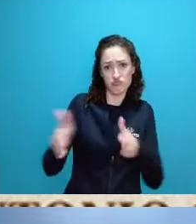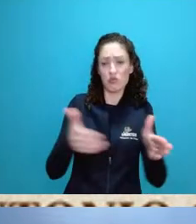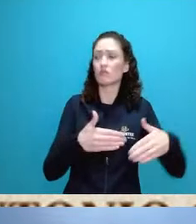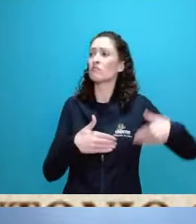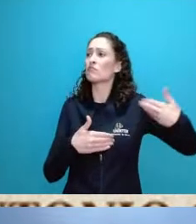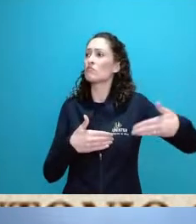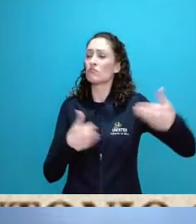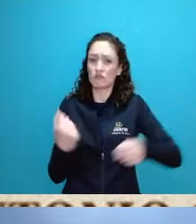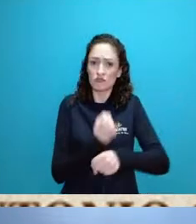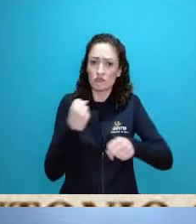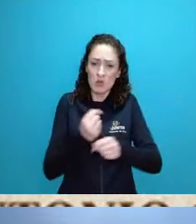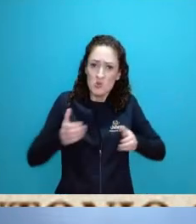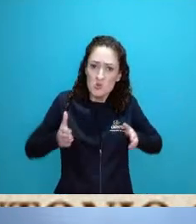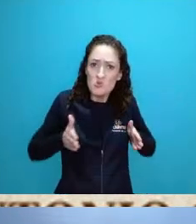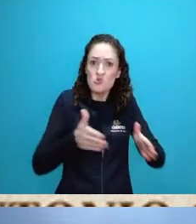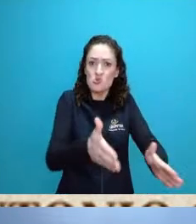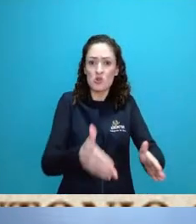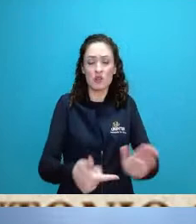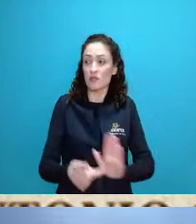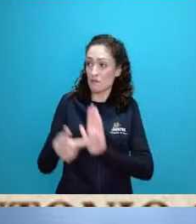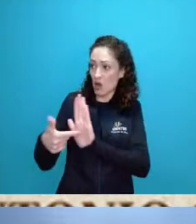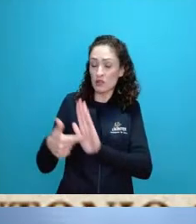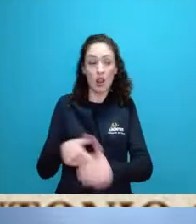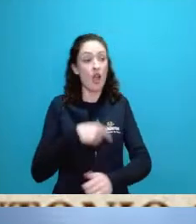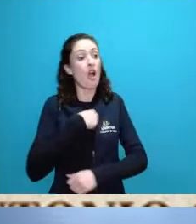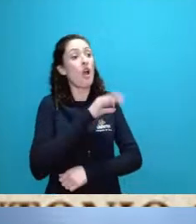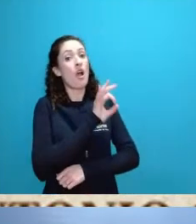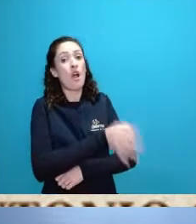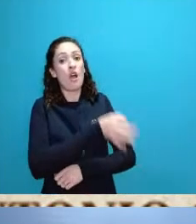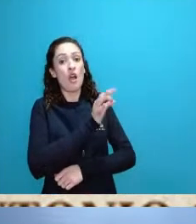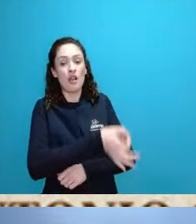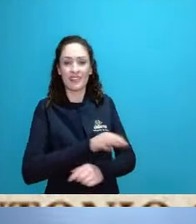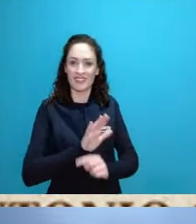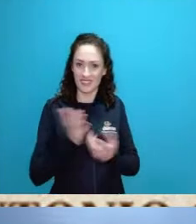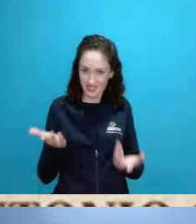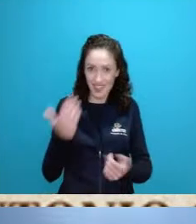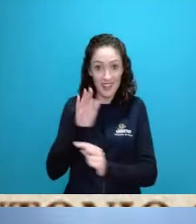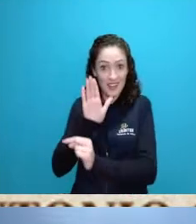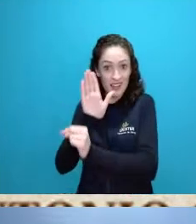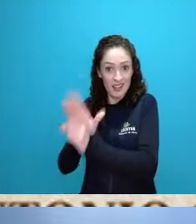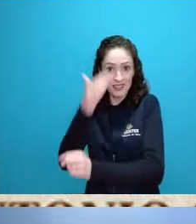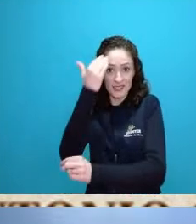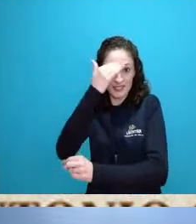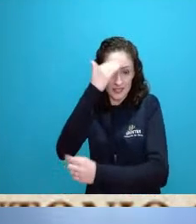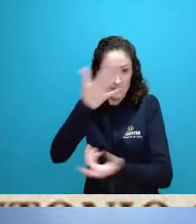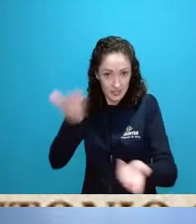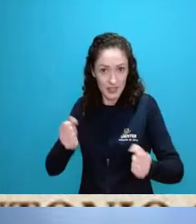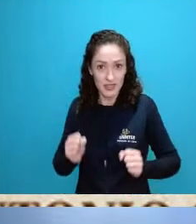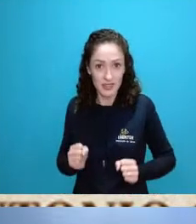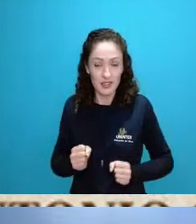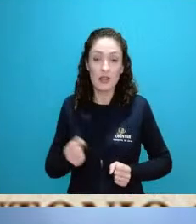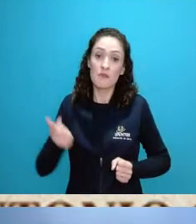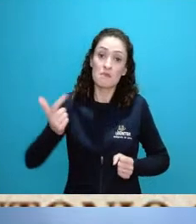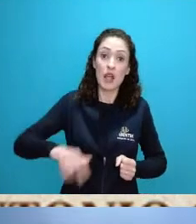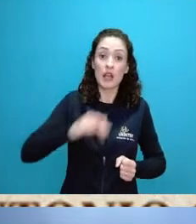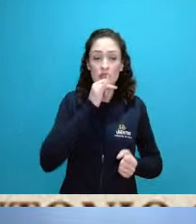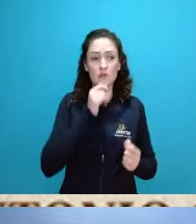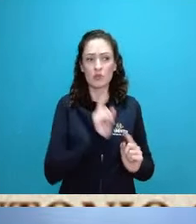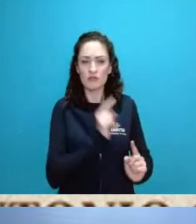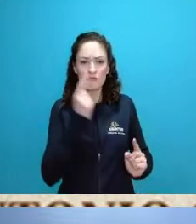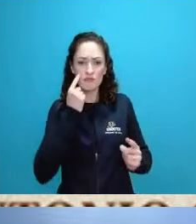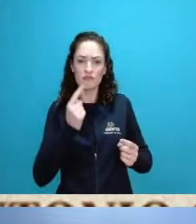você consegue inclusive relacionar hoje as alterações dentro de uma bacia hidrográfica